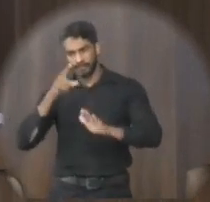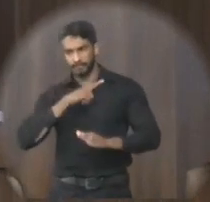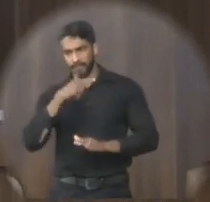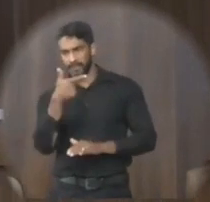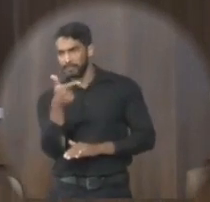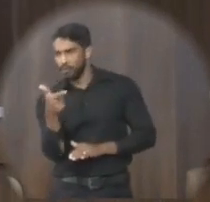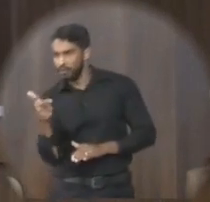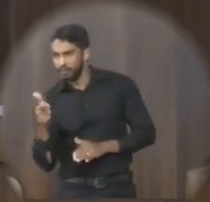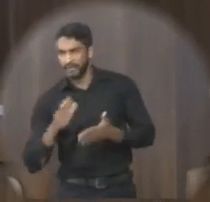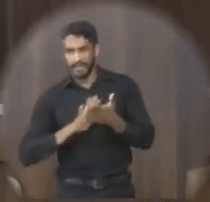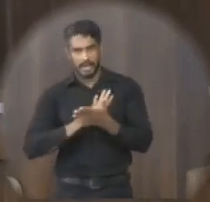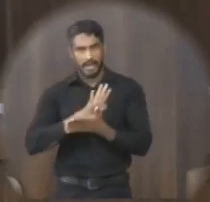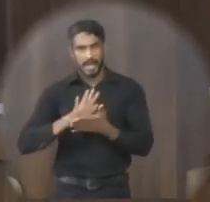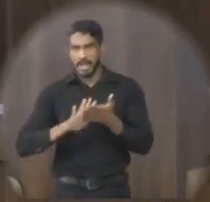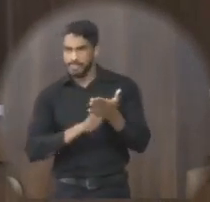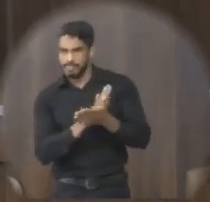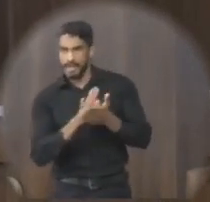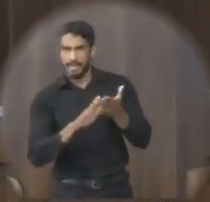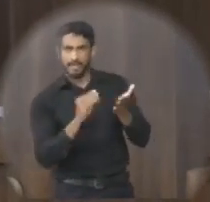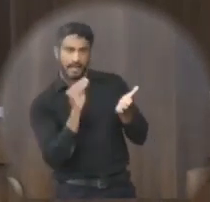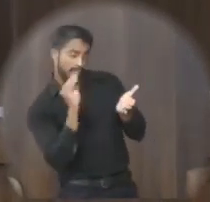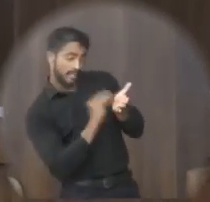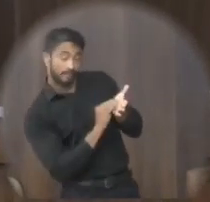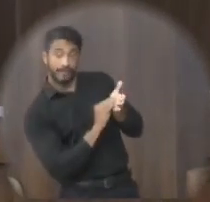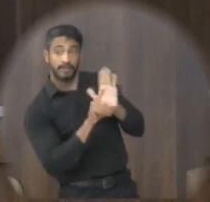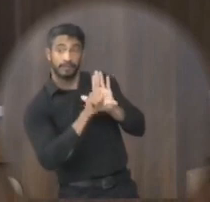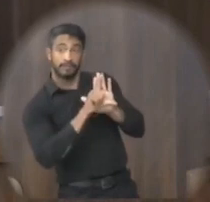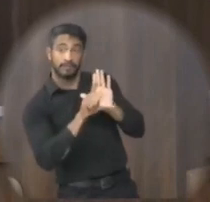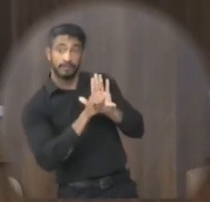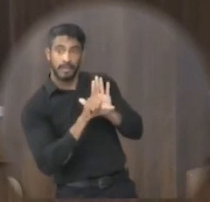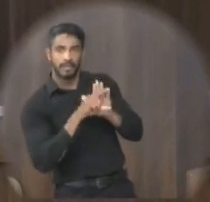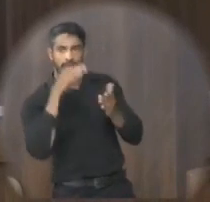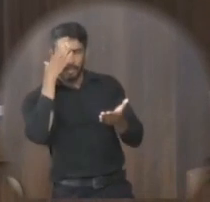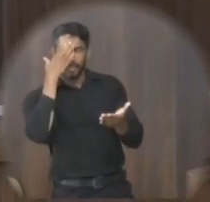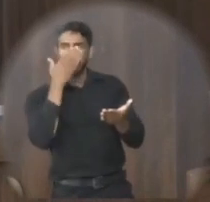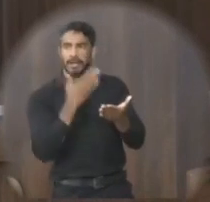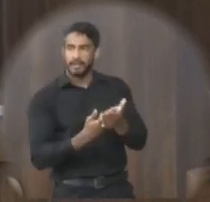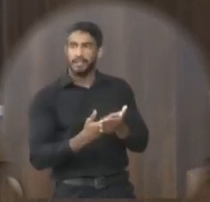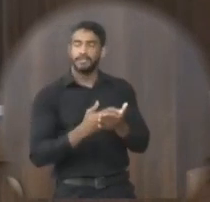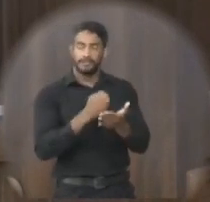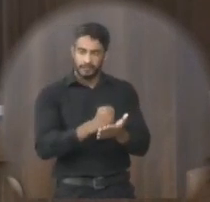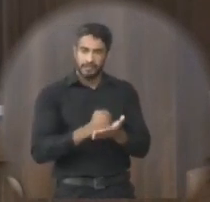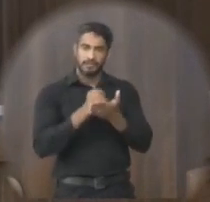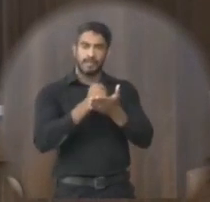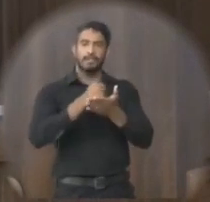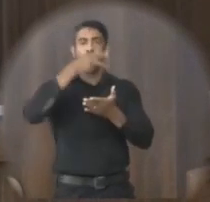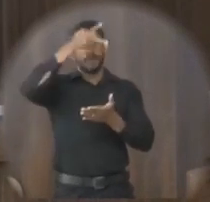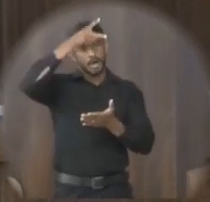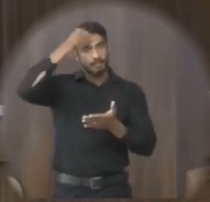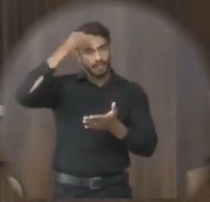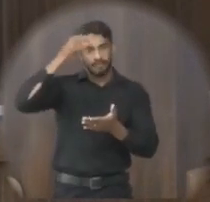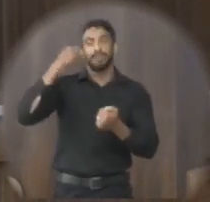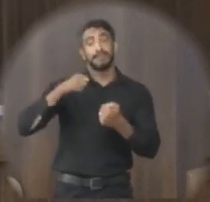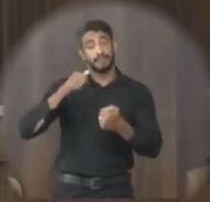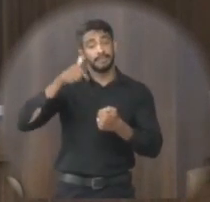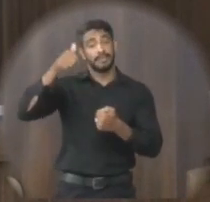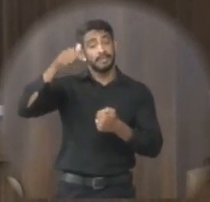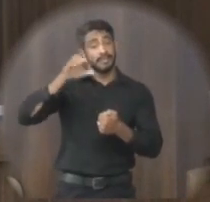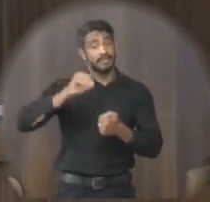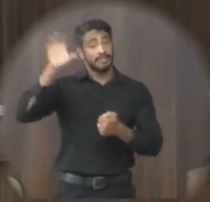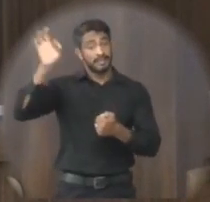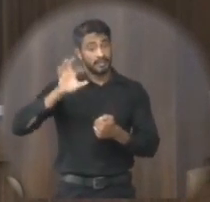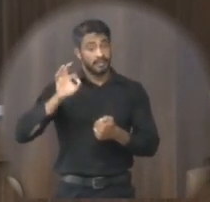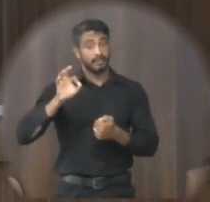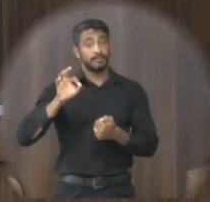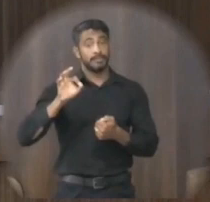haja nada de forma ilegal e que eu acredito que vai ser socorrido aí o prefeito ele vai ter que atingir os 70% e não foi